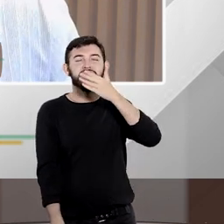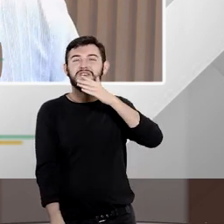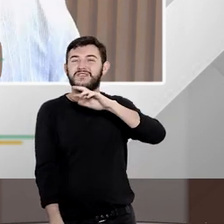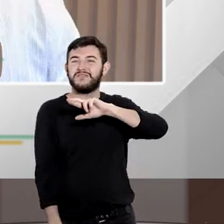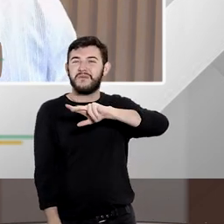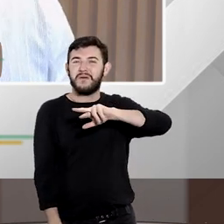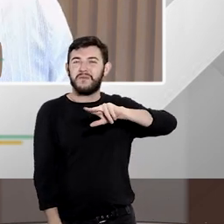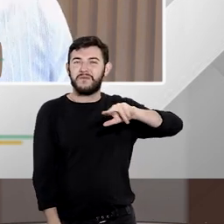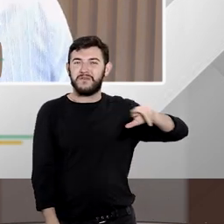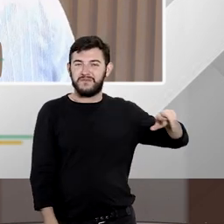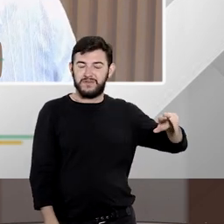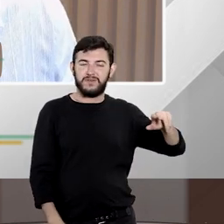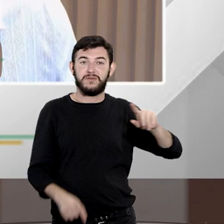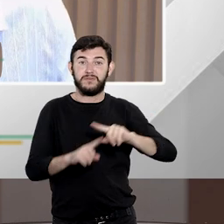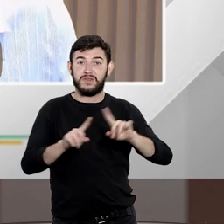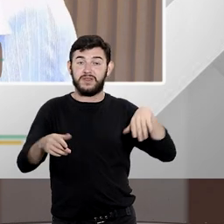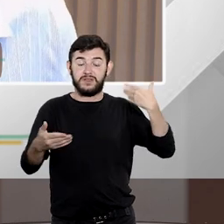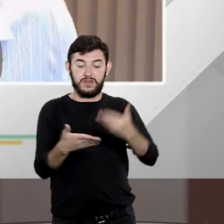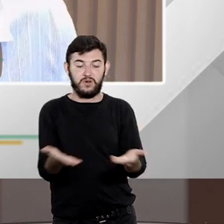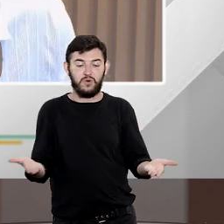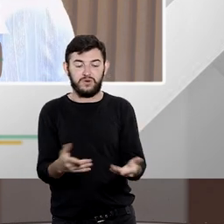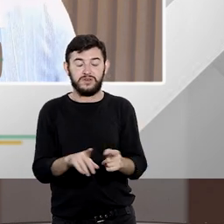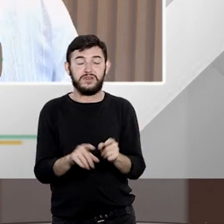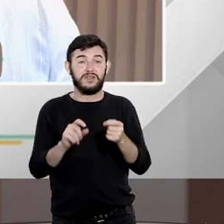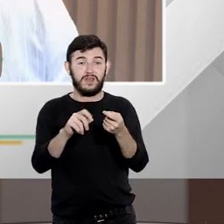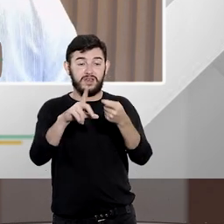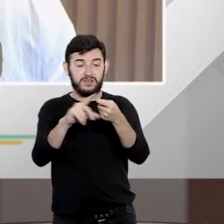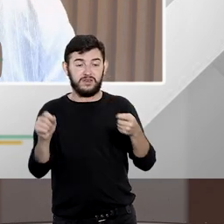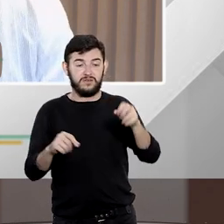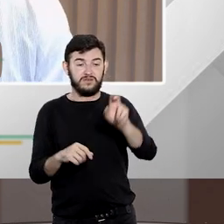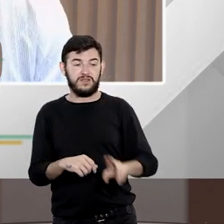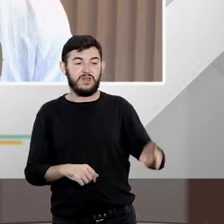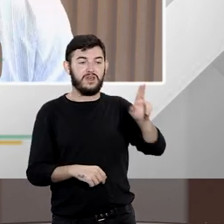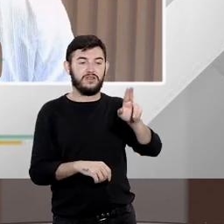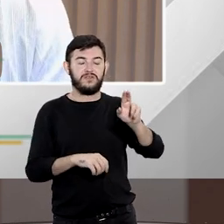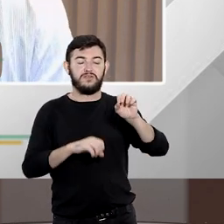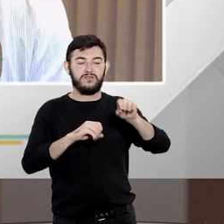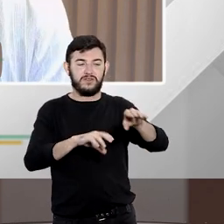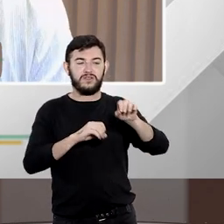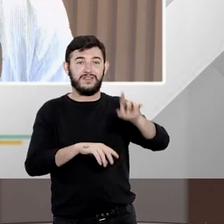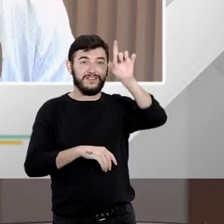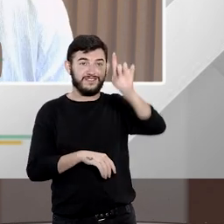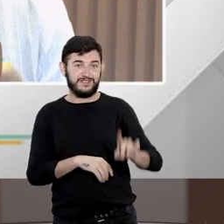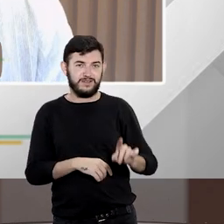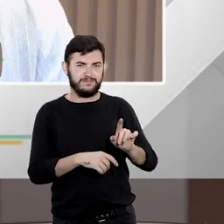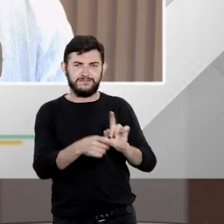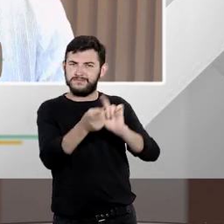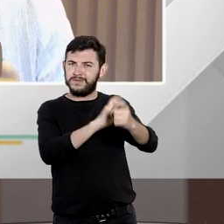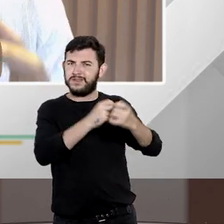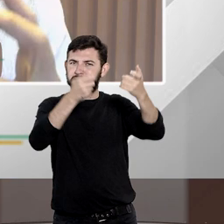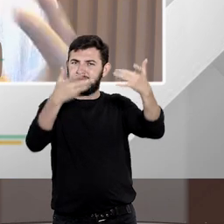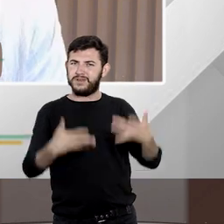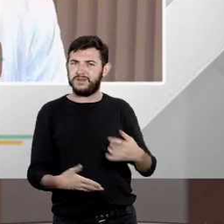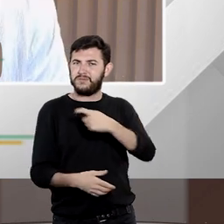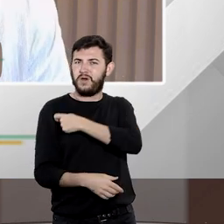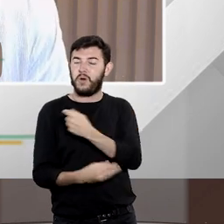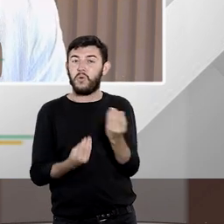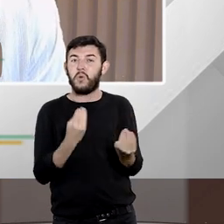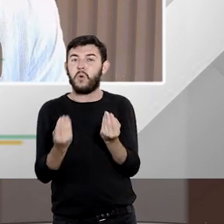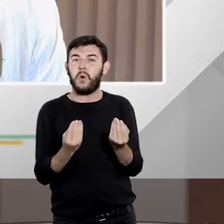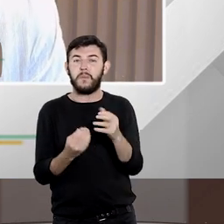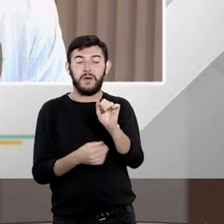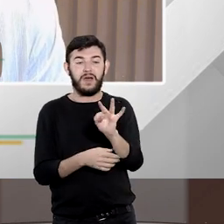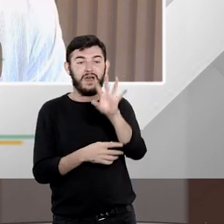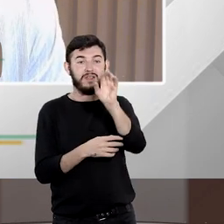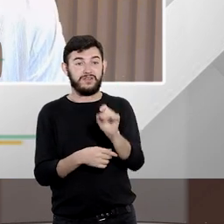hoje nas minhas aulas de direito administrativo quando nós vamos explicar aos alunos como ele pode bater o olho no